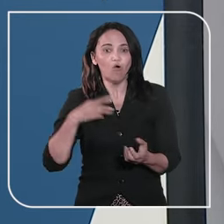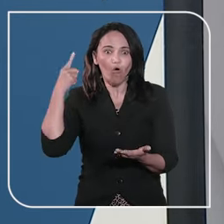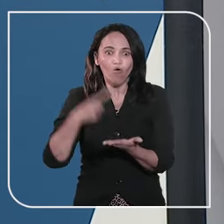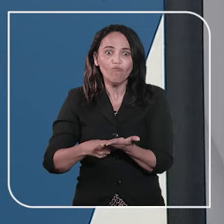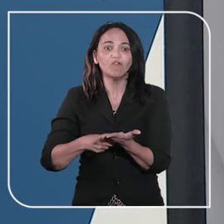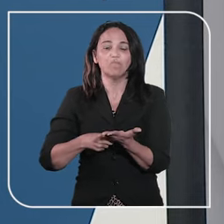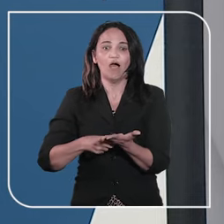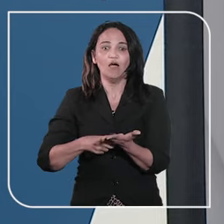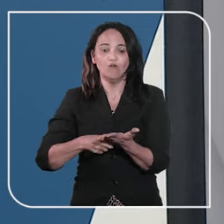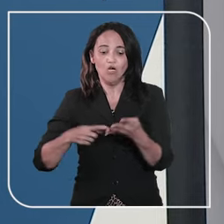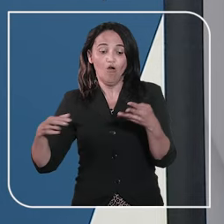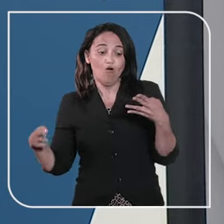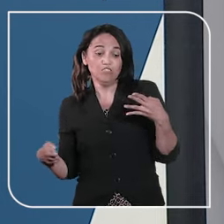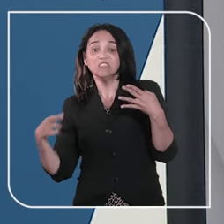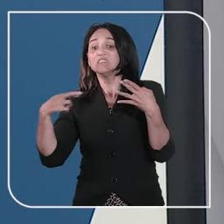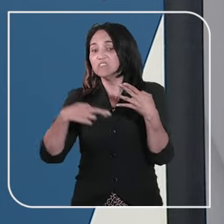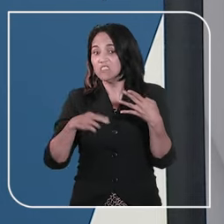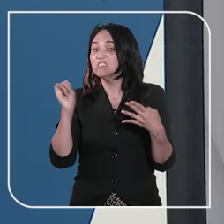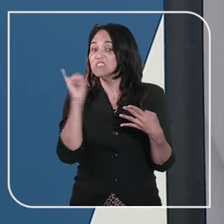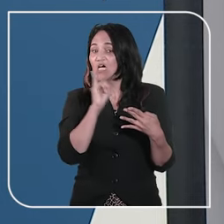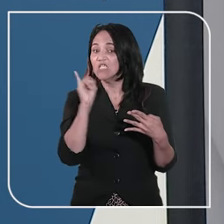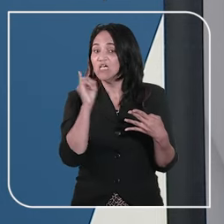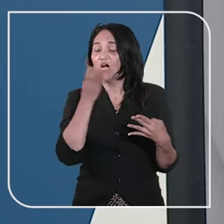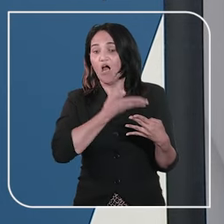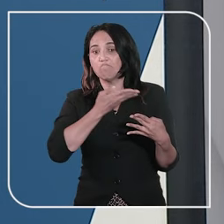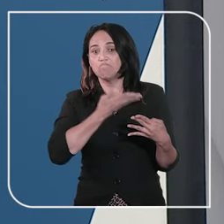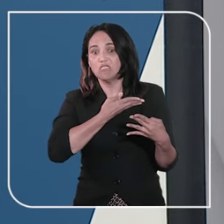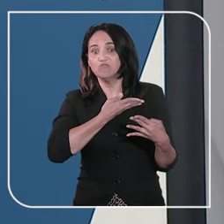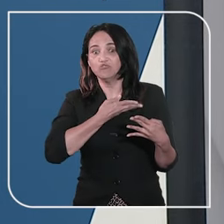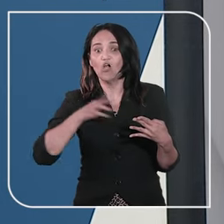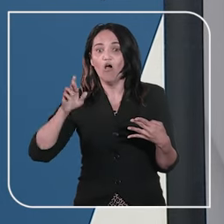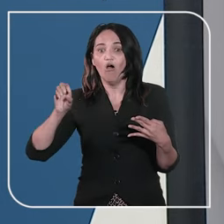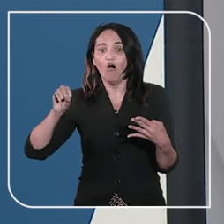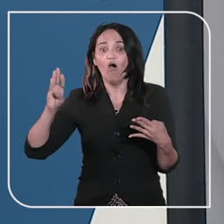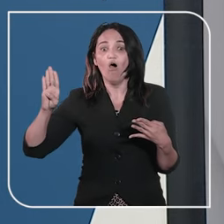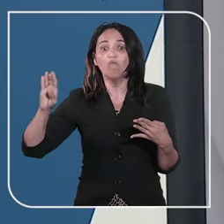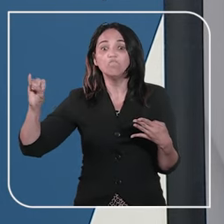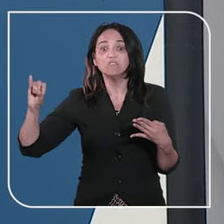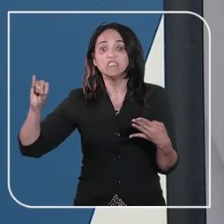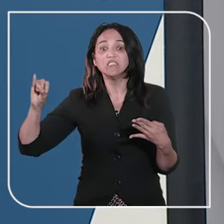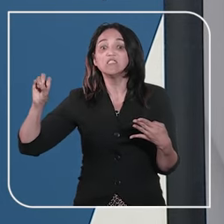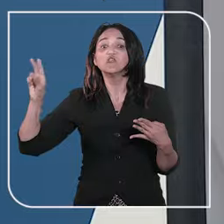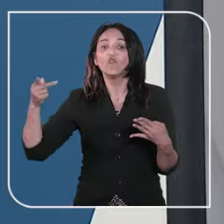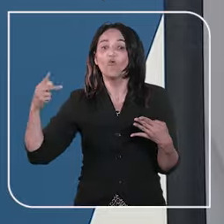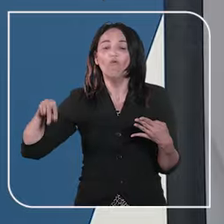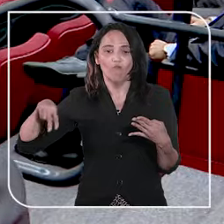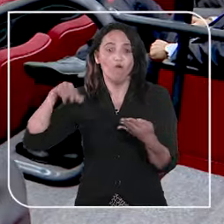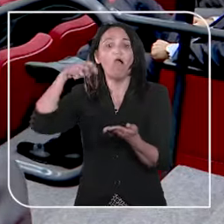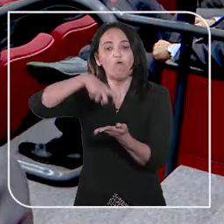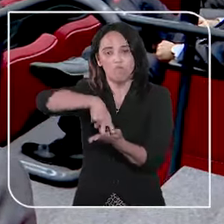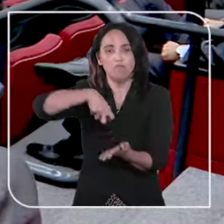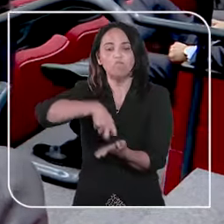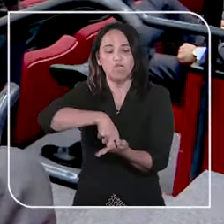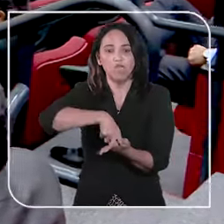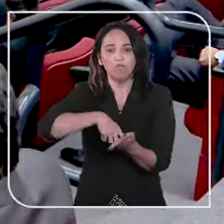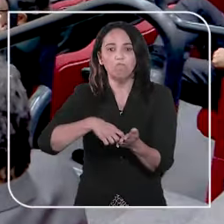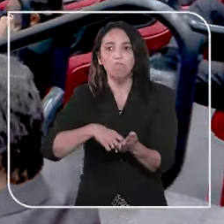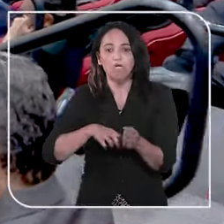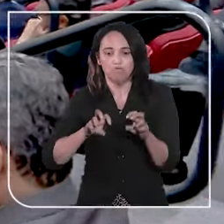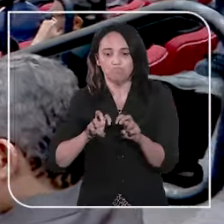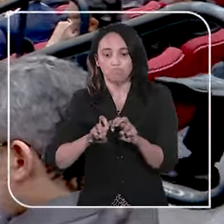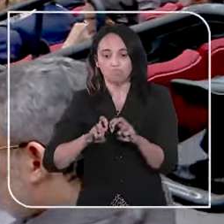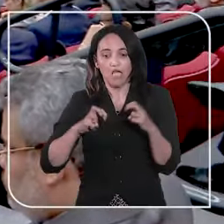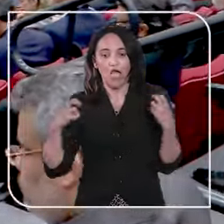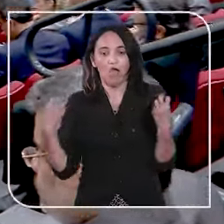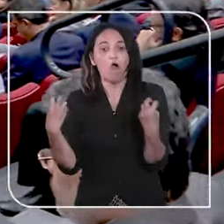sentença italiana contra Ricardo Falco e amigo de Robinho vai cumprir pena no Brasil. Por maioria,